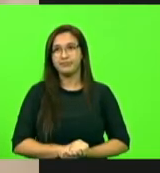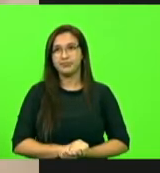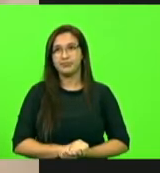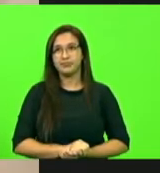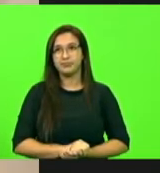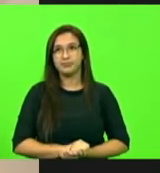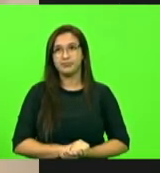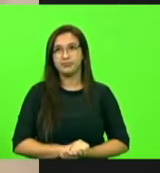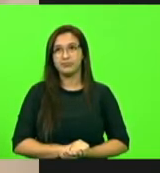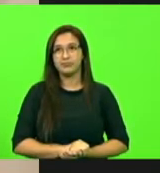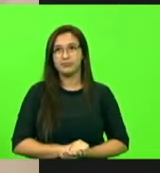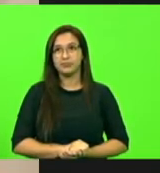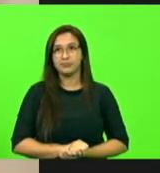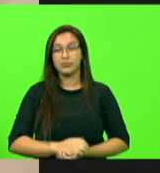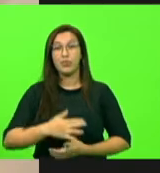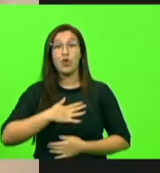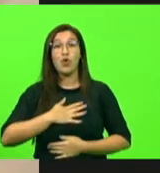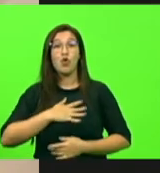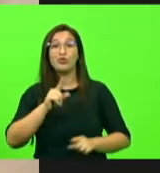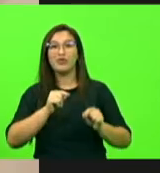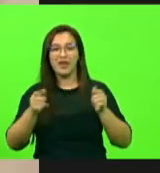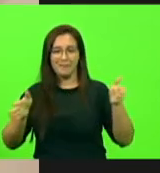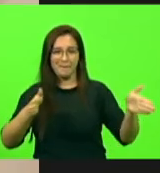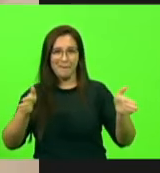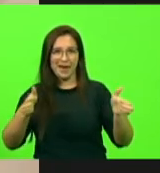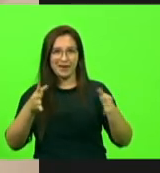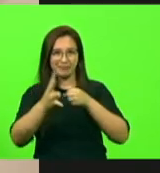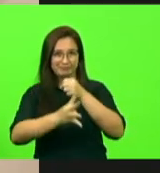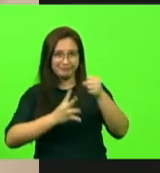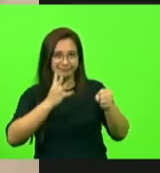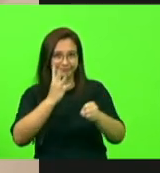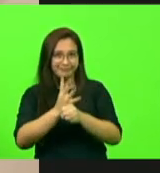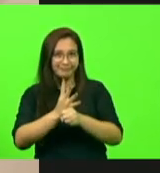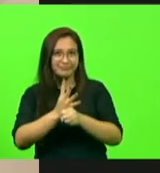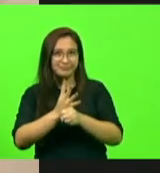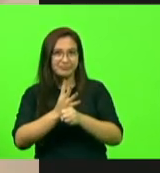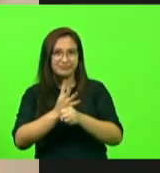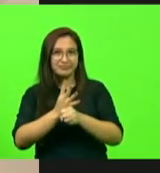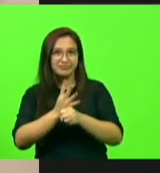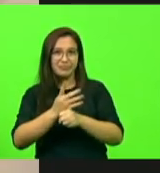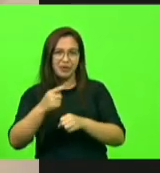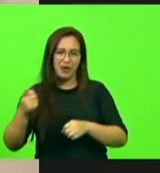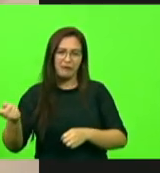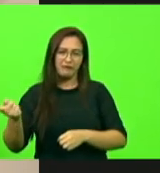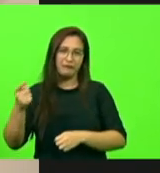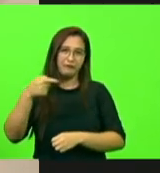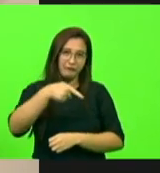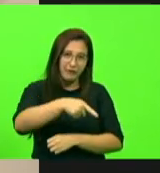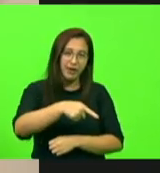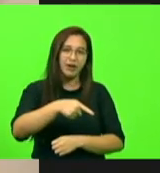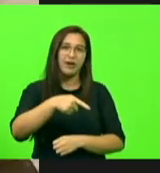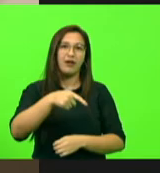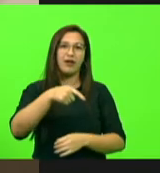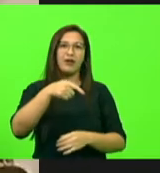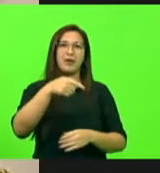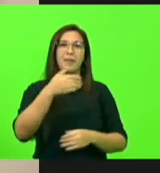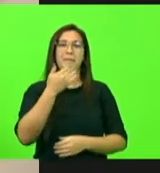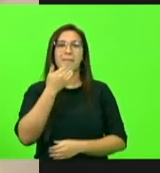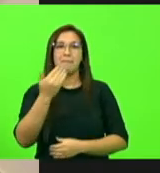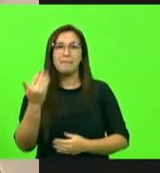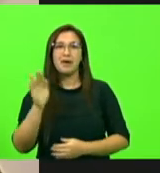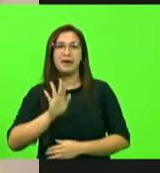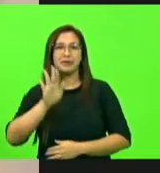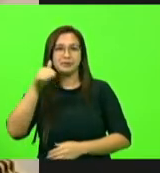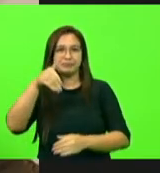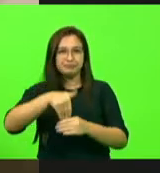Gostam naquele período a cada quatro anos. Vêm aqui para o maior colégio eleitoral do Estado. Temos aqui o